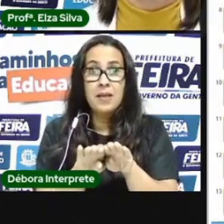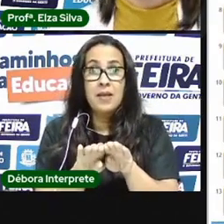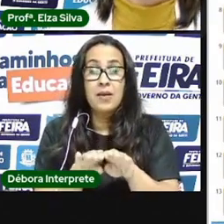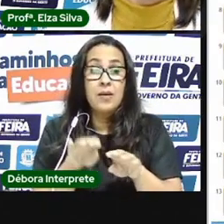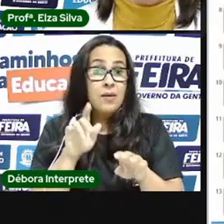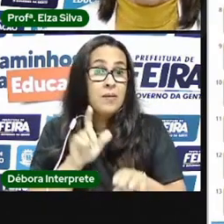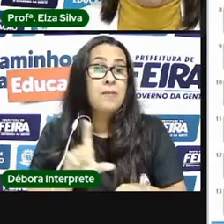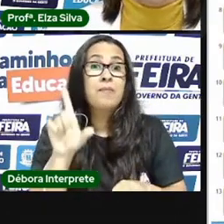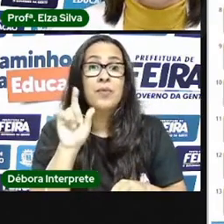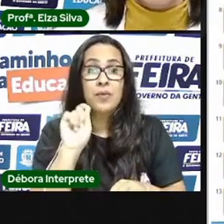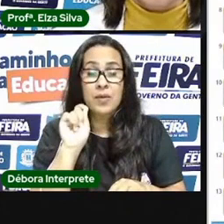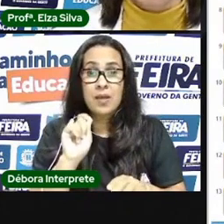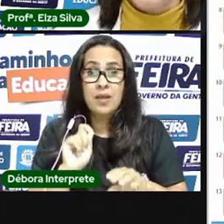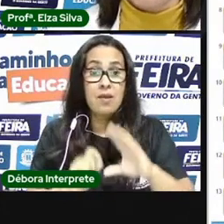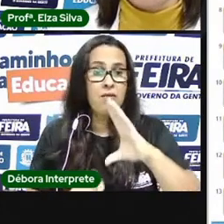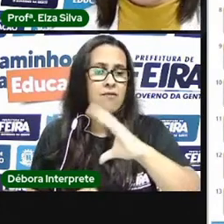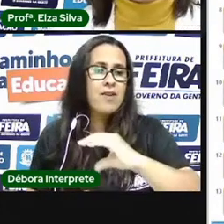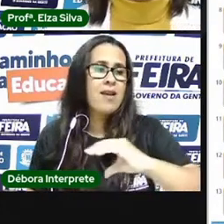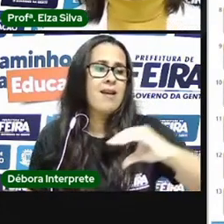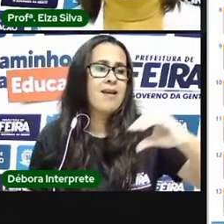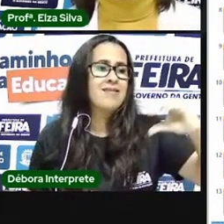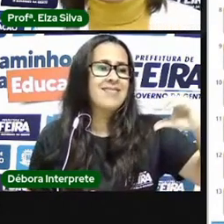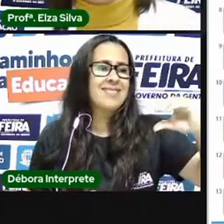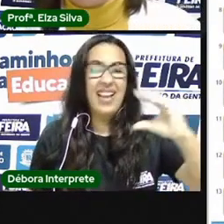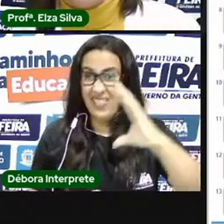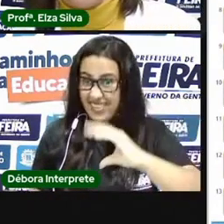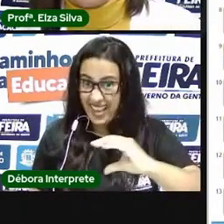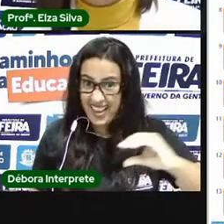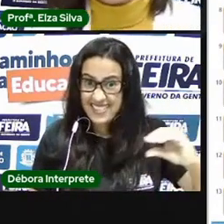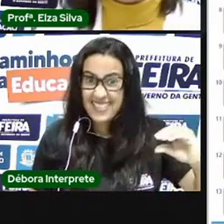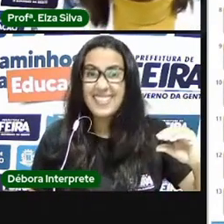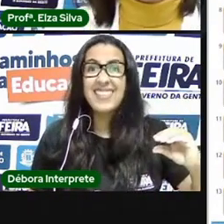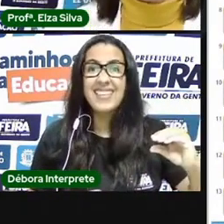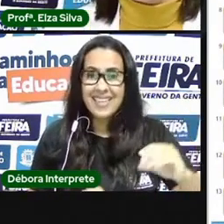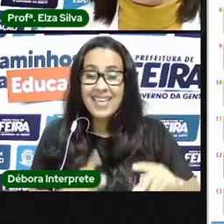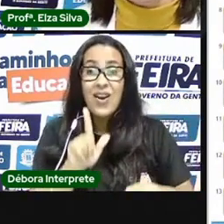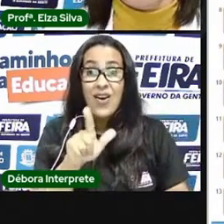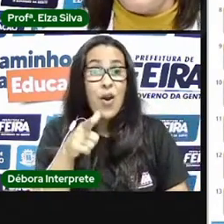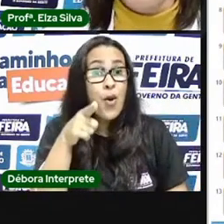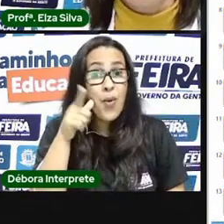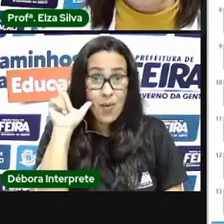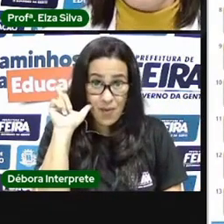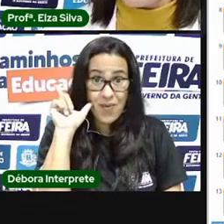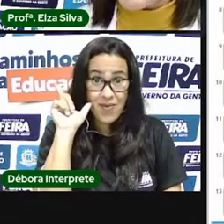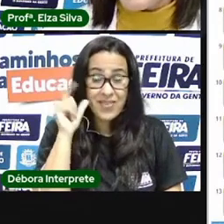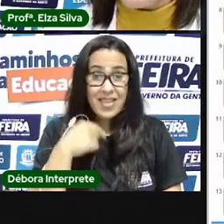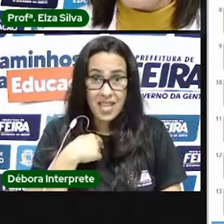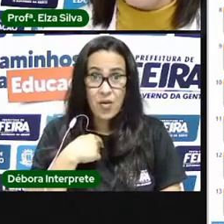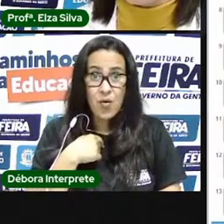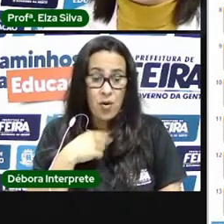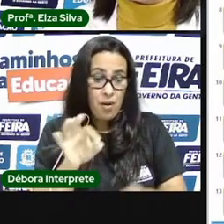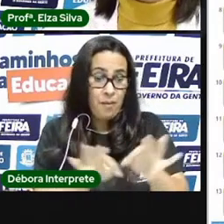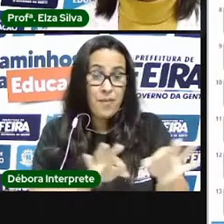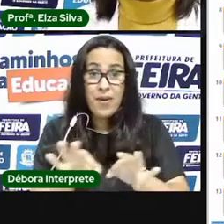ao redor do mundo ontem mesmo quando eu estava preparando a aula pra vocês eu estava viajando pela Inglaterra imagine